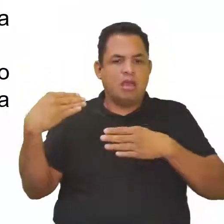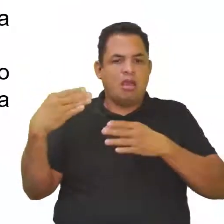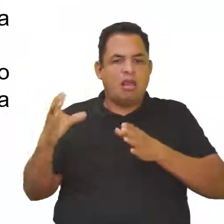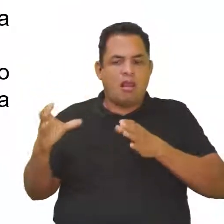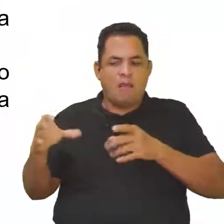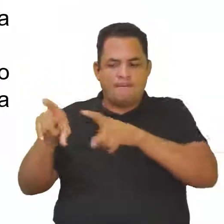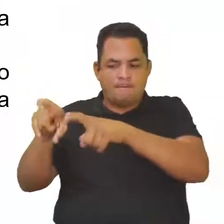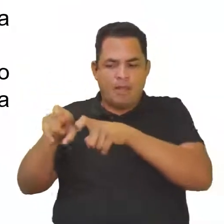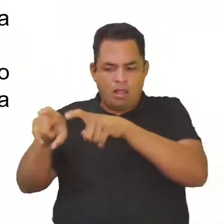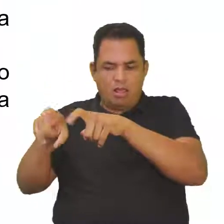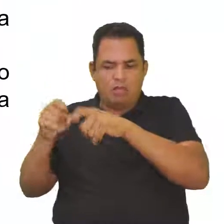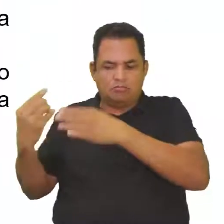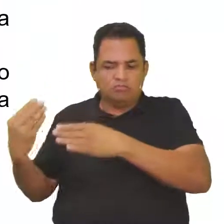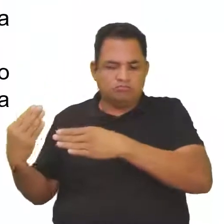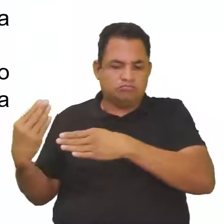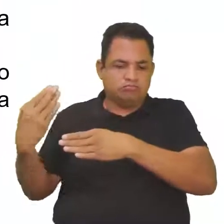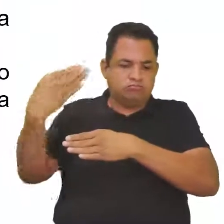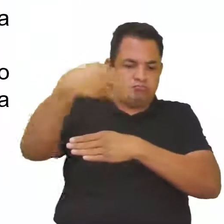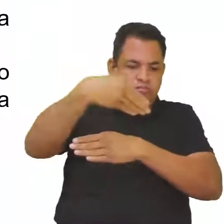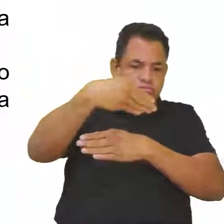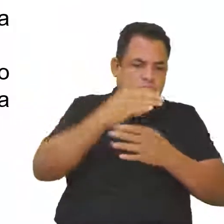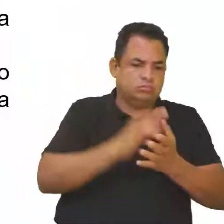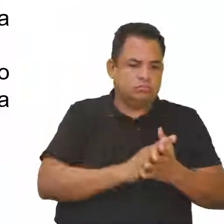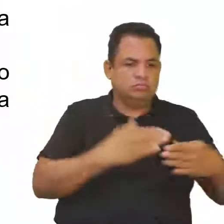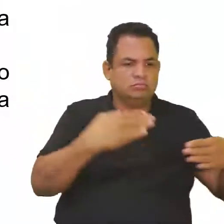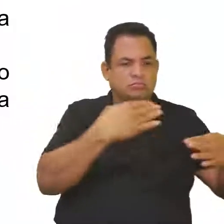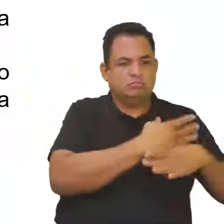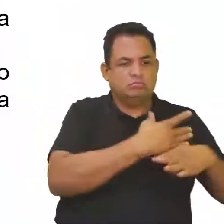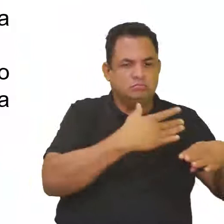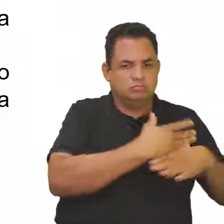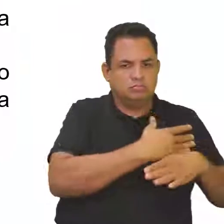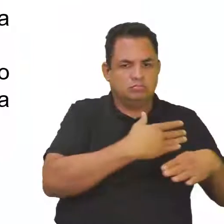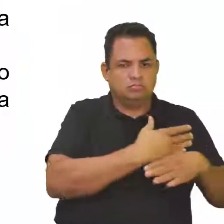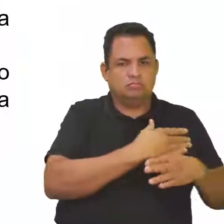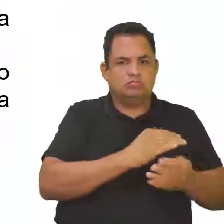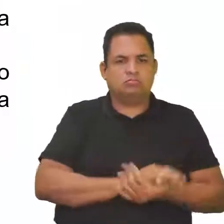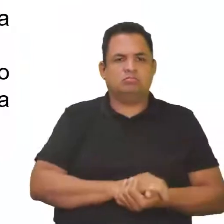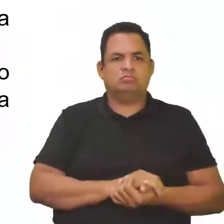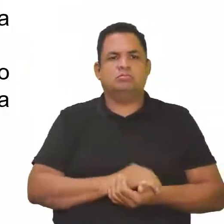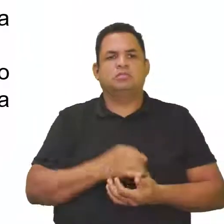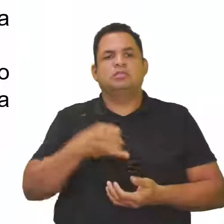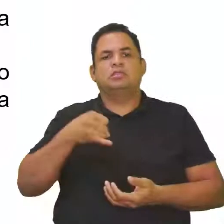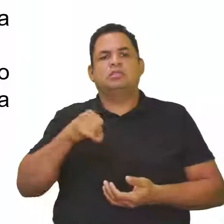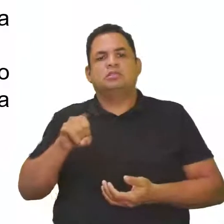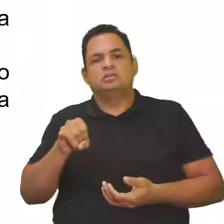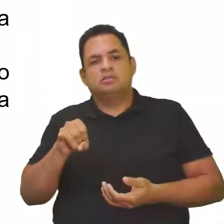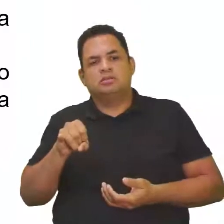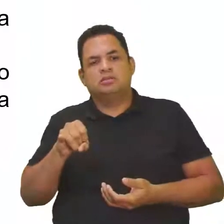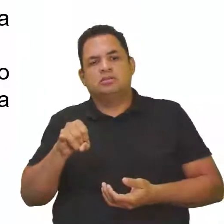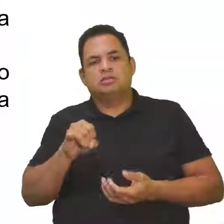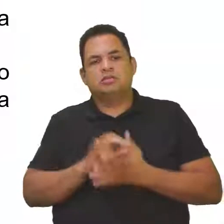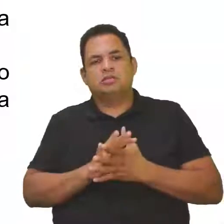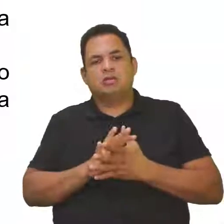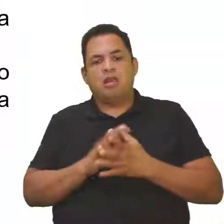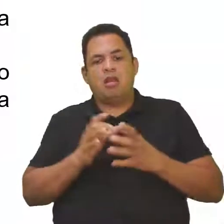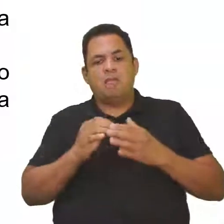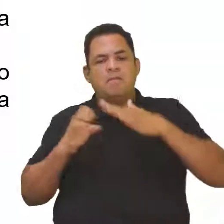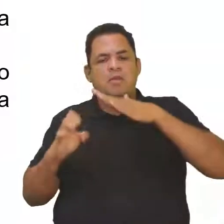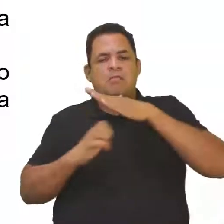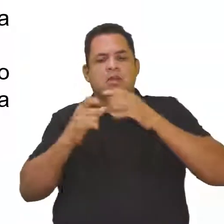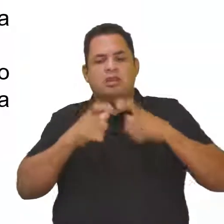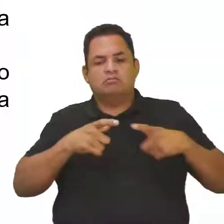elas estimulam a competitividade, sim. Por quê? Se eu sou uma grande produtora e eu tenho ali